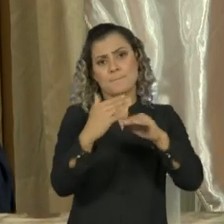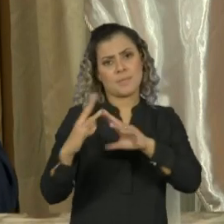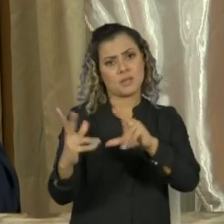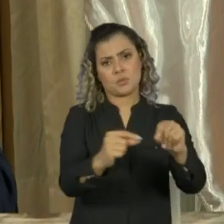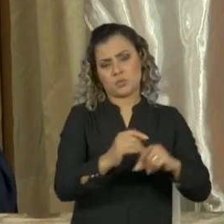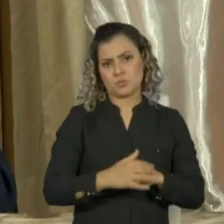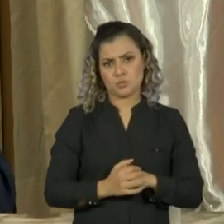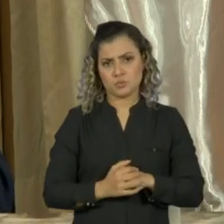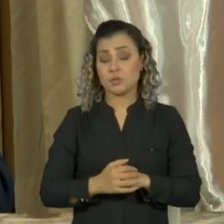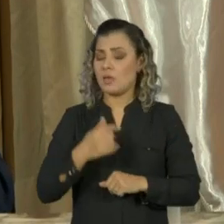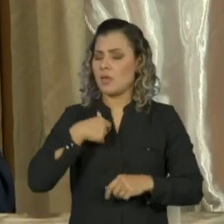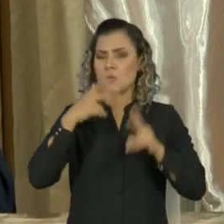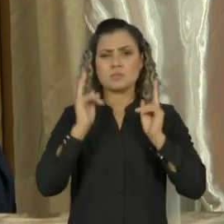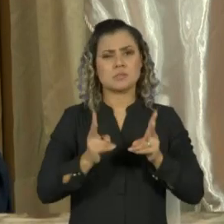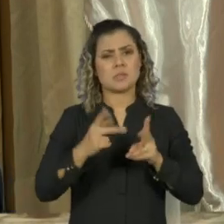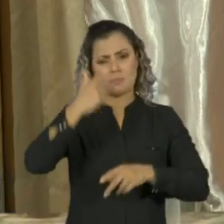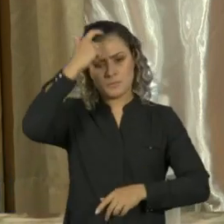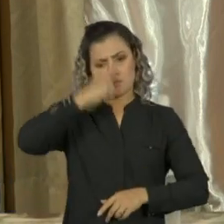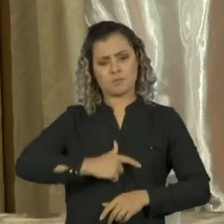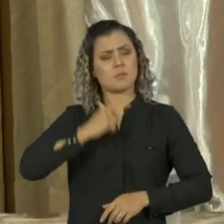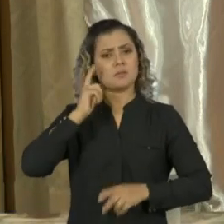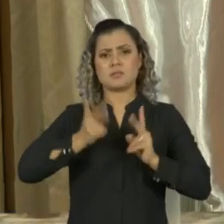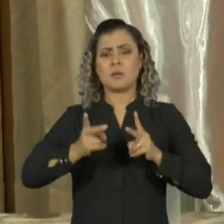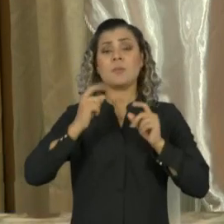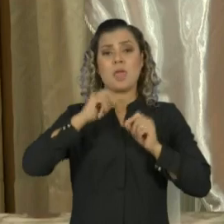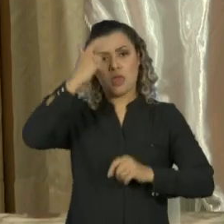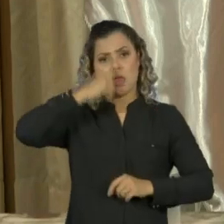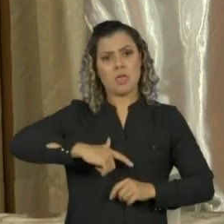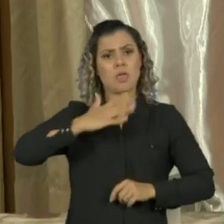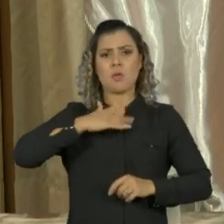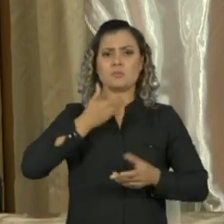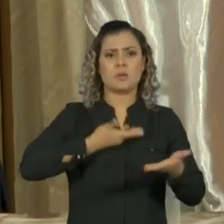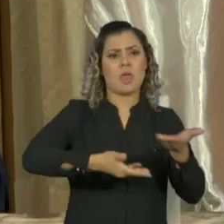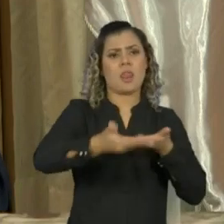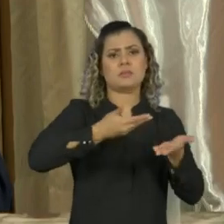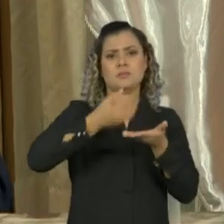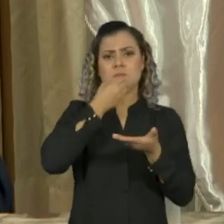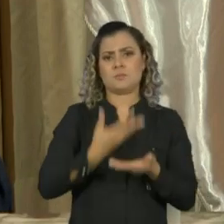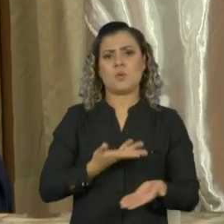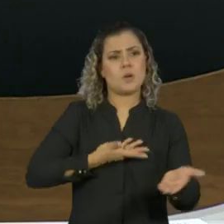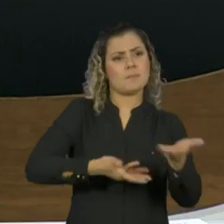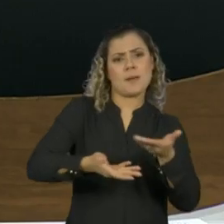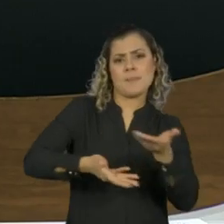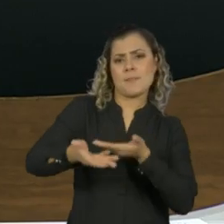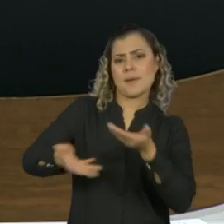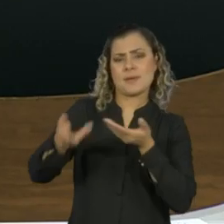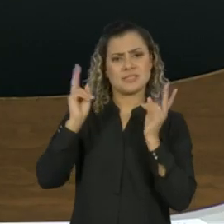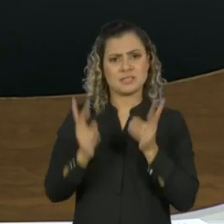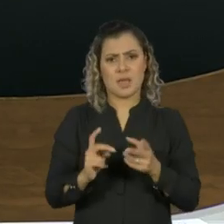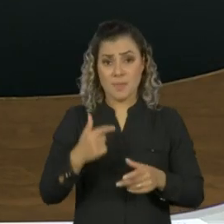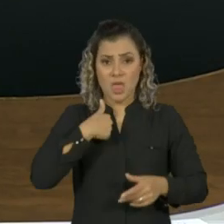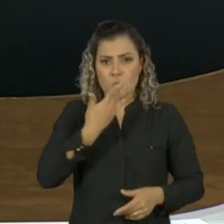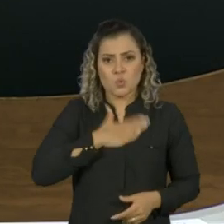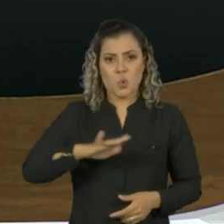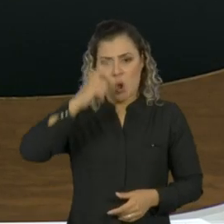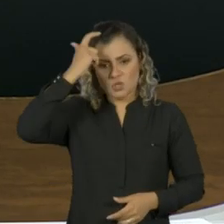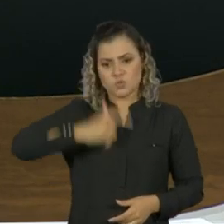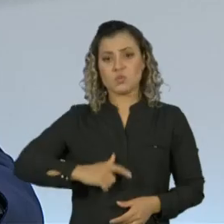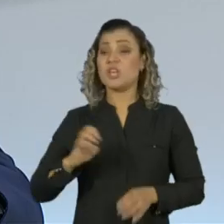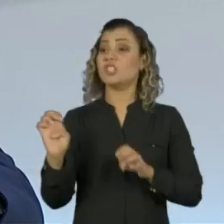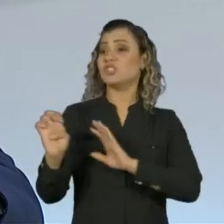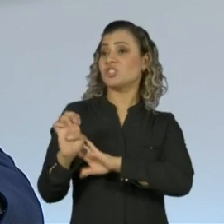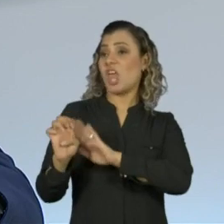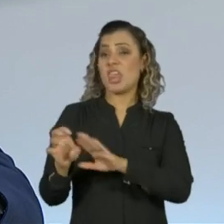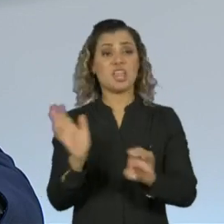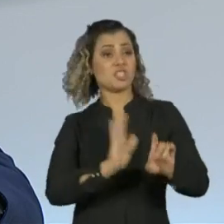ser, e eu costumo me definir, como uma pessoa pragmática. Eu não gosto de ser rotulado nem de esquerda,